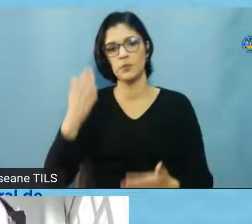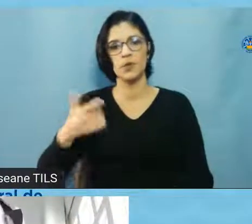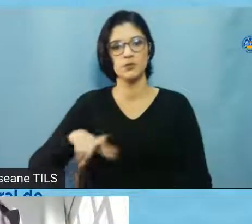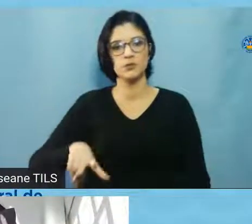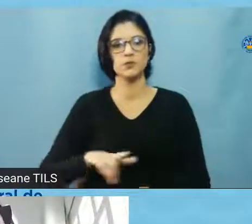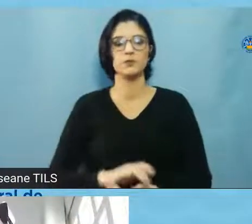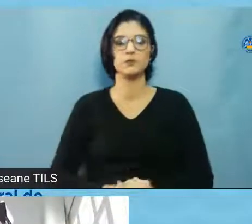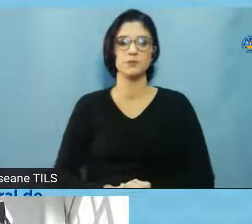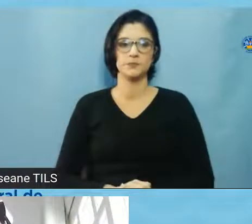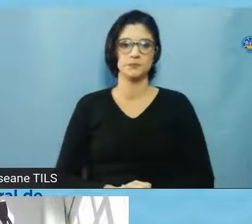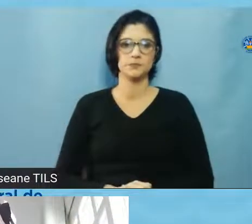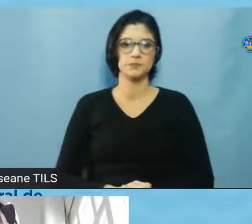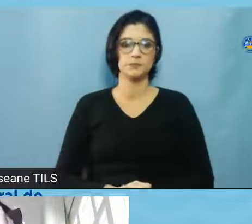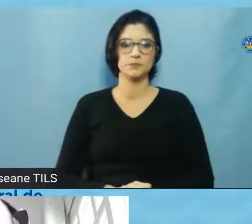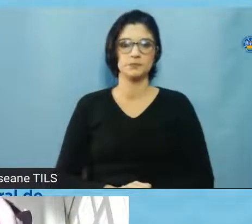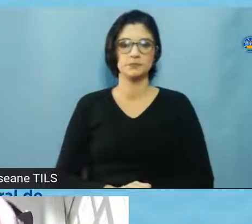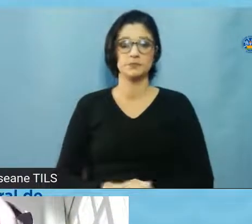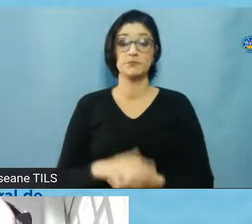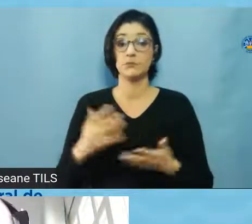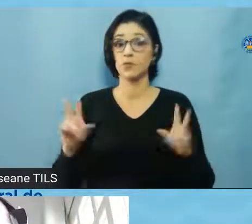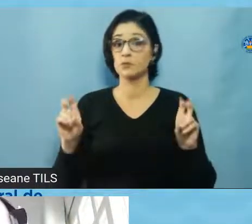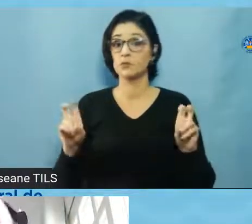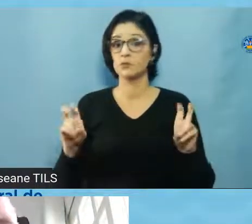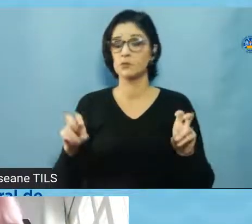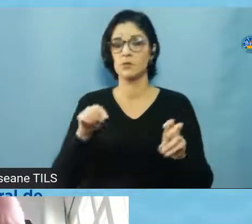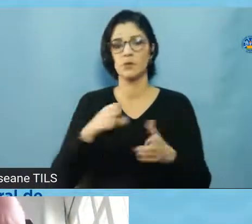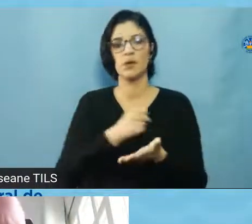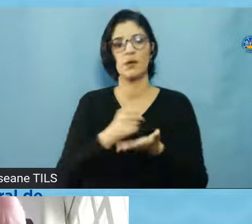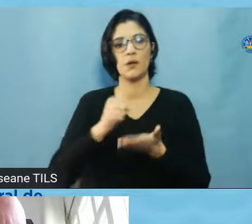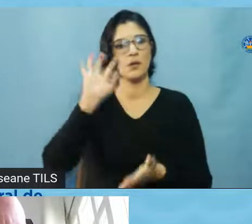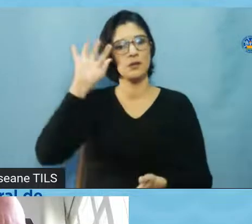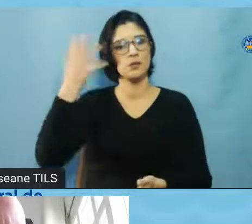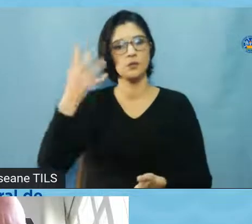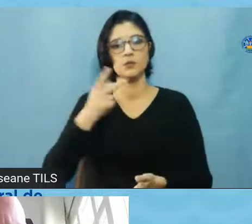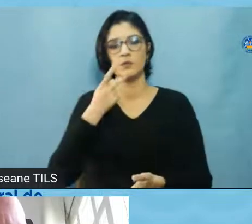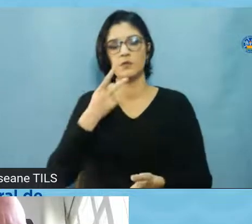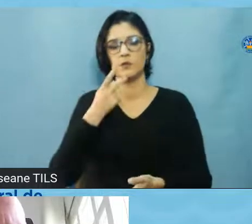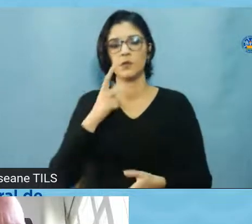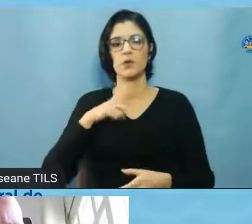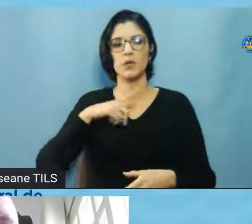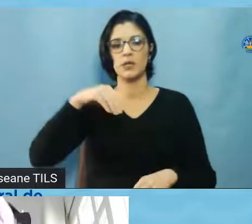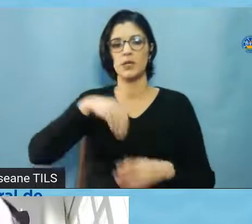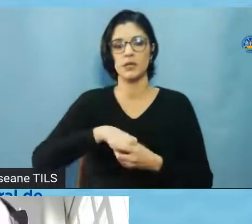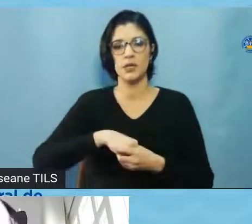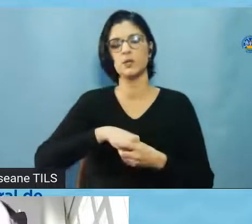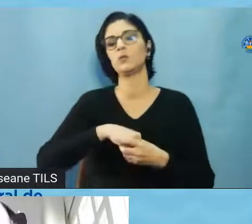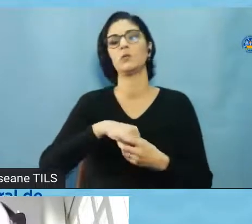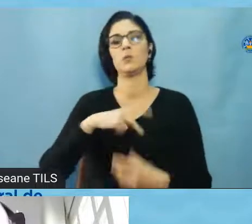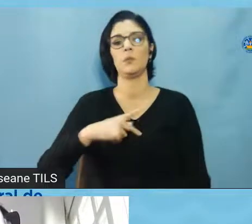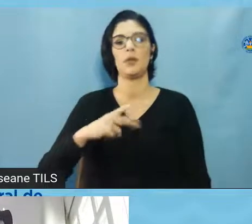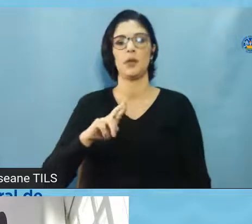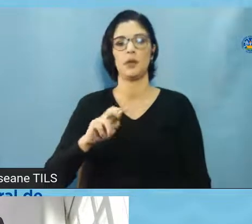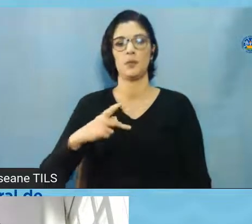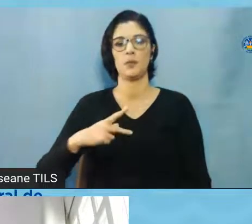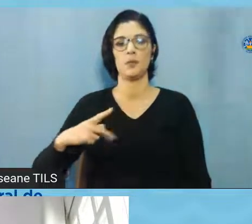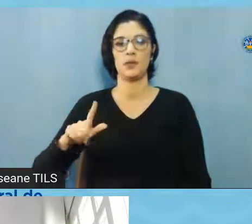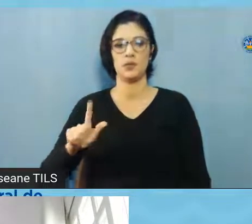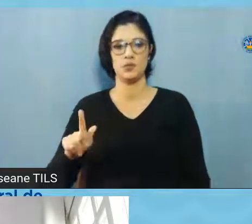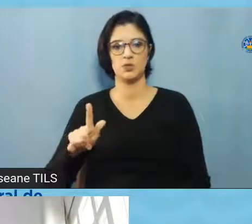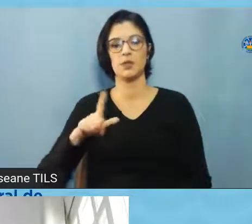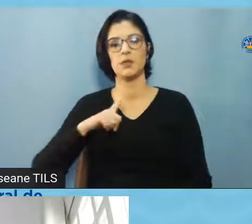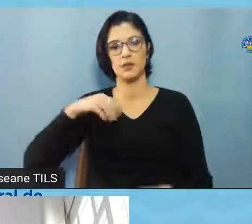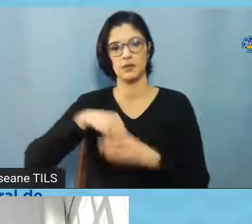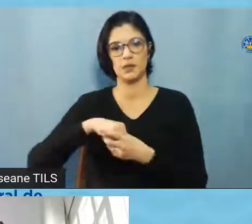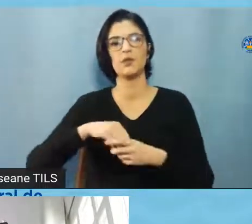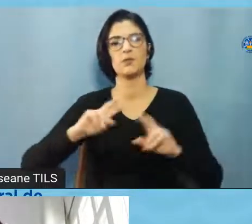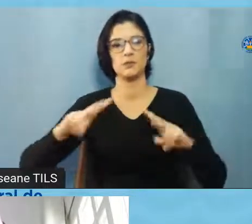Acredito que a própria resolução que tu apresentaste, que está lá na página da PRPTG, a 510, né, é bem também